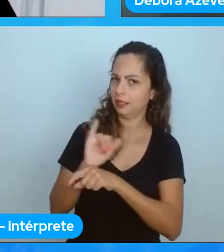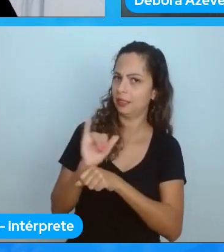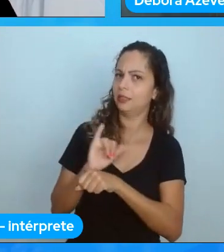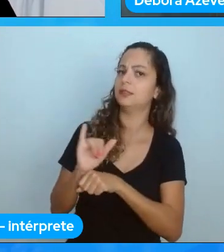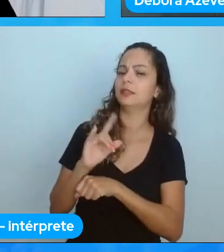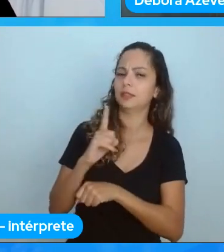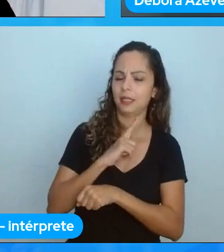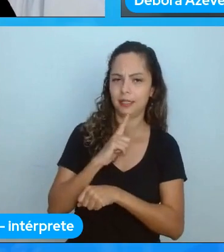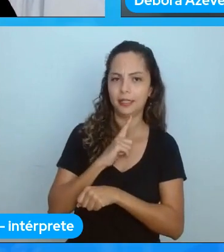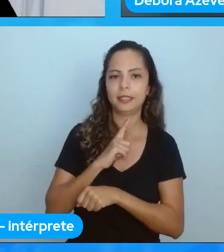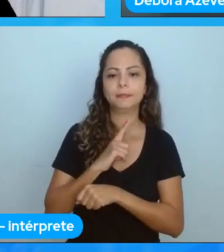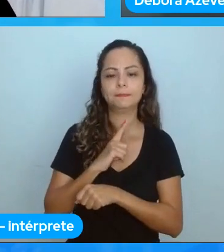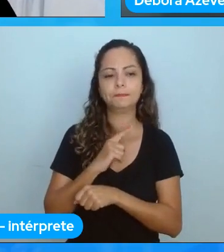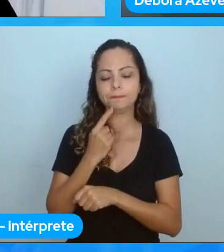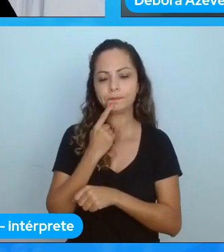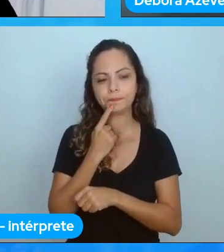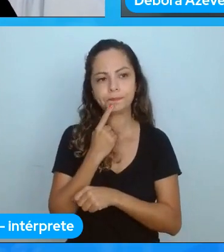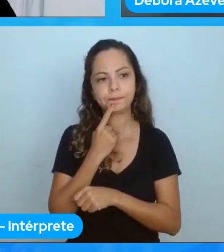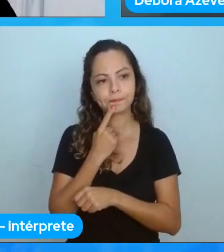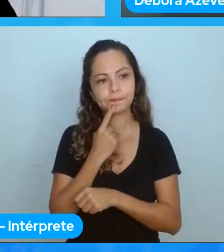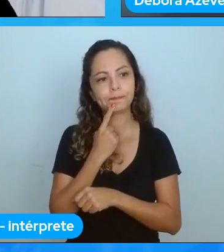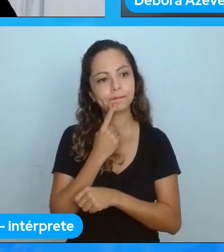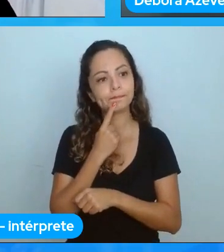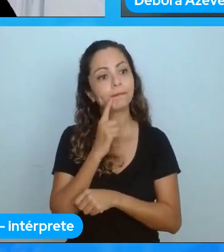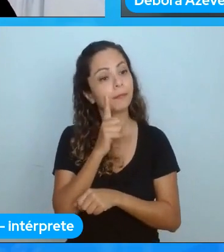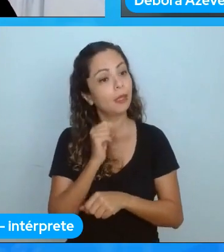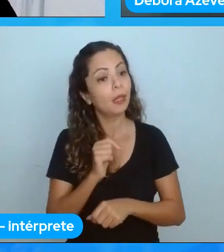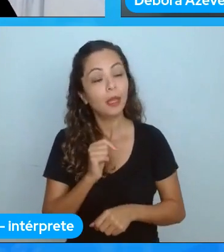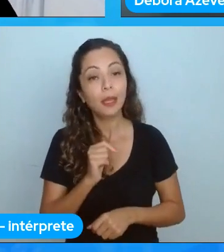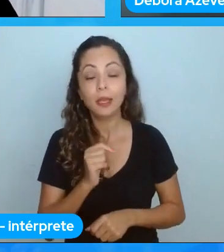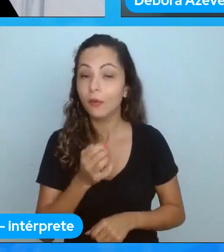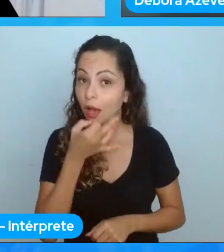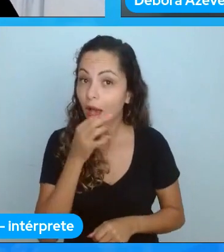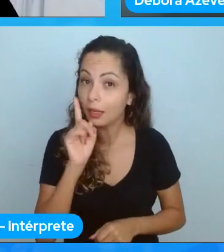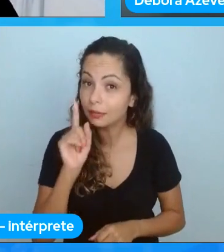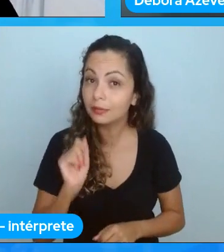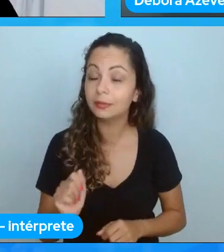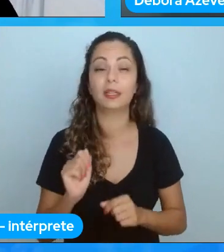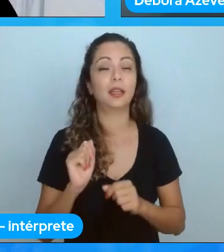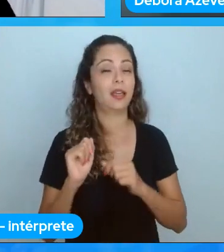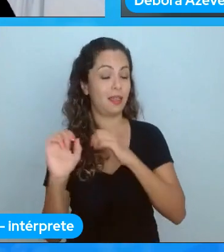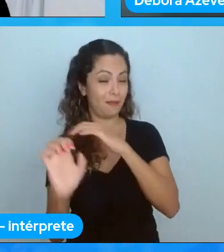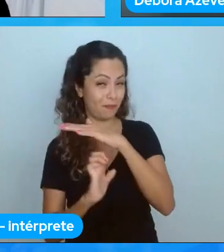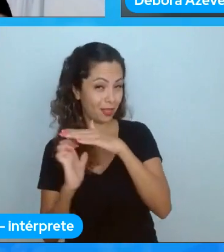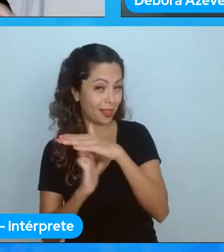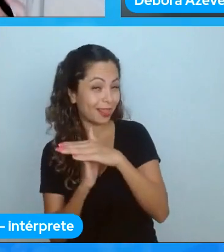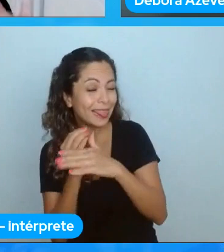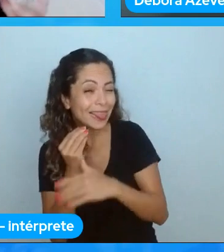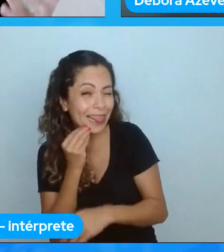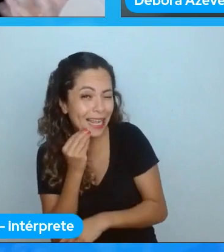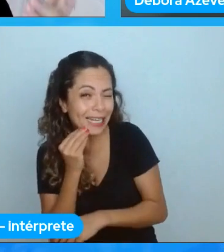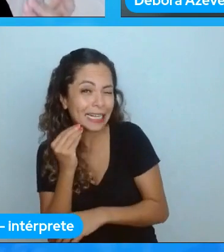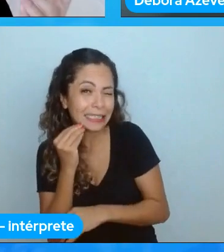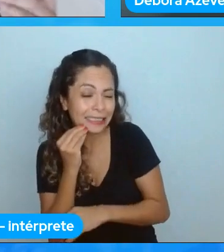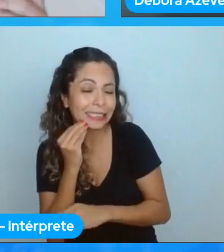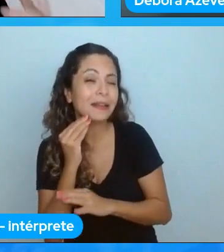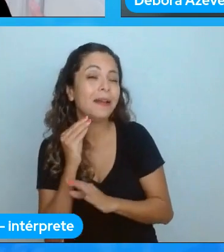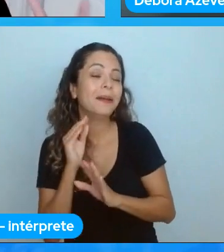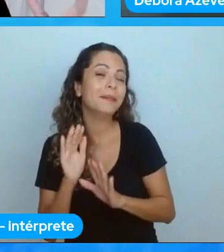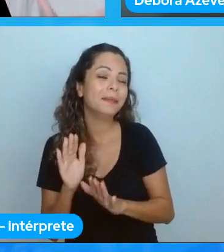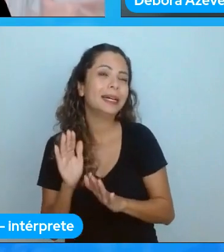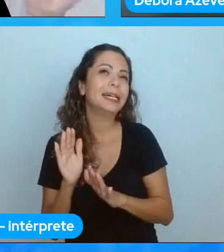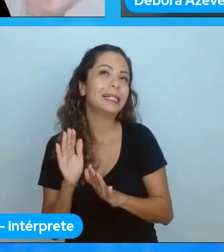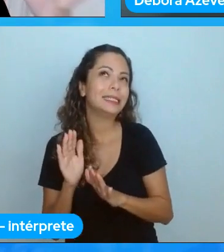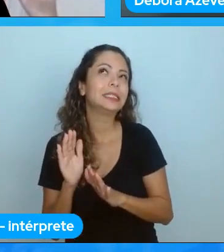eu acho que algumas empresas estão estão tentando mas por exemplo eu acho que tem muitas atitudes como